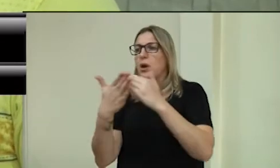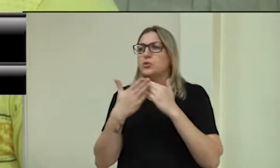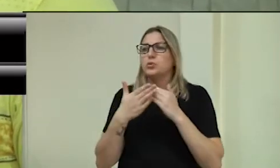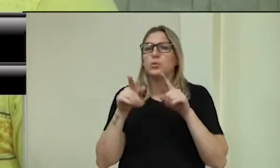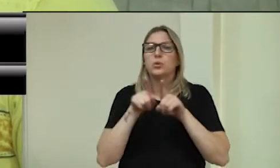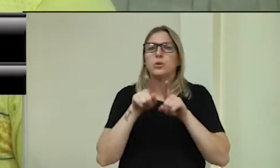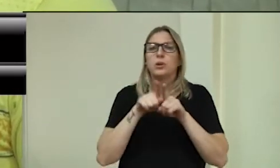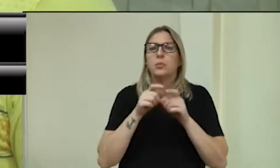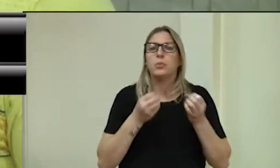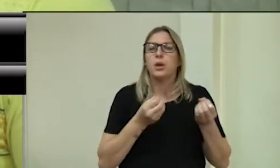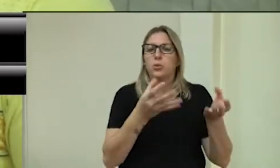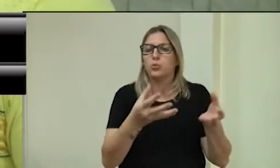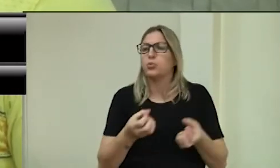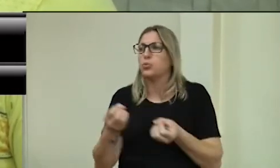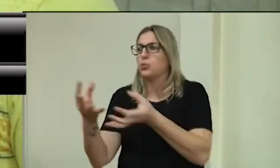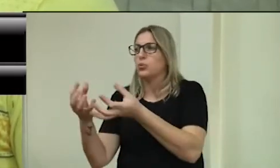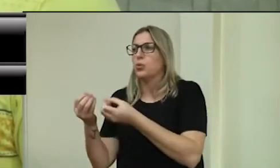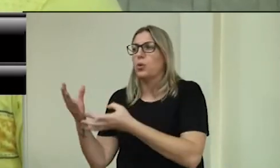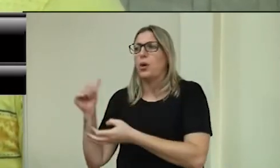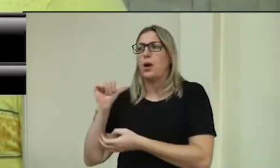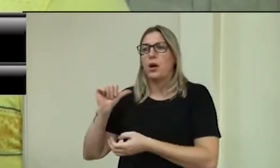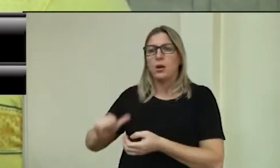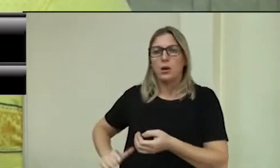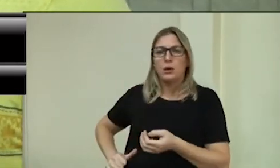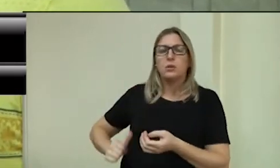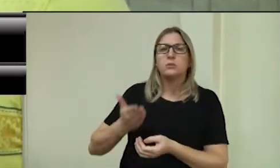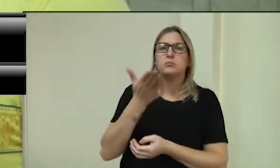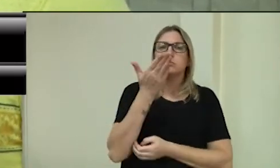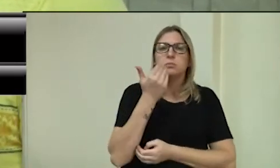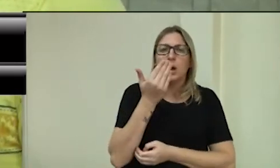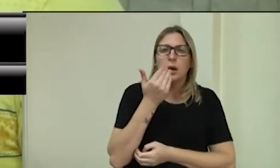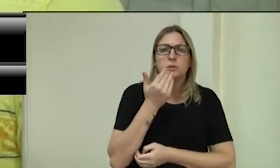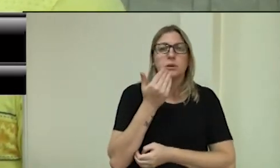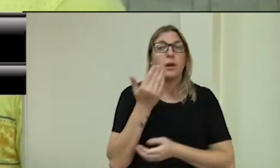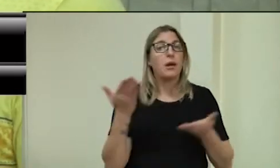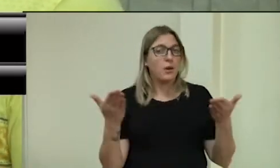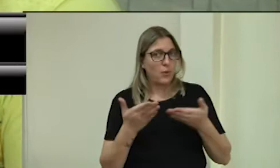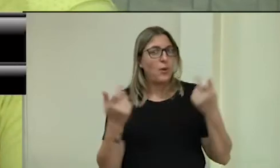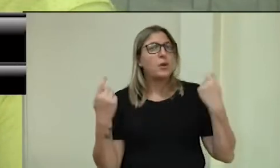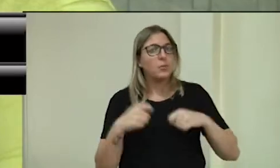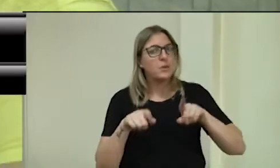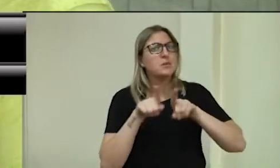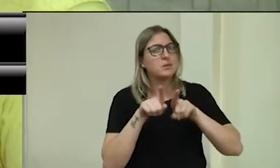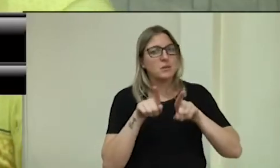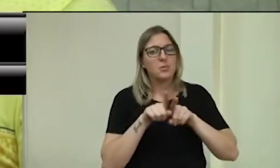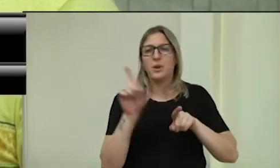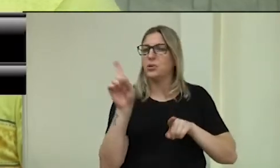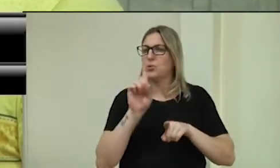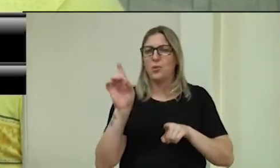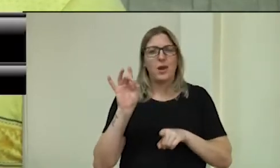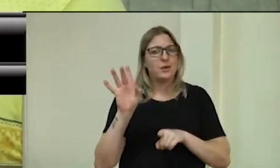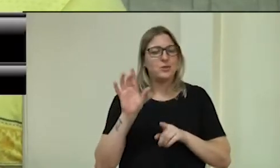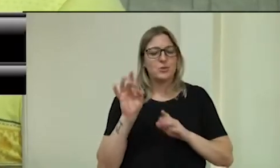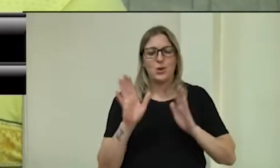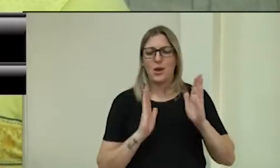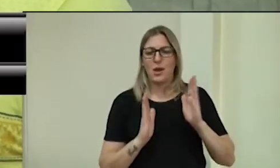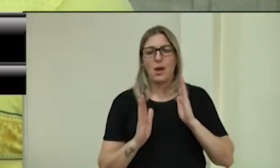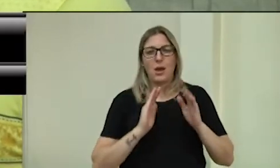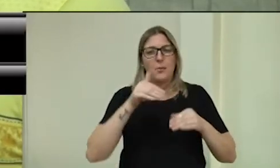também. não é só na época e ano de eleição, então ficaria mais bonito se fizerem agora novamente.